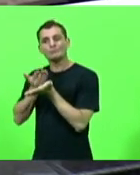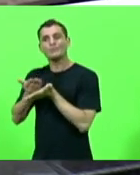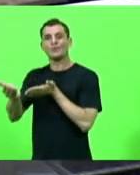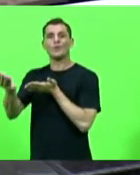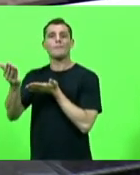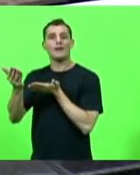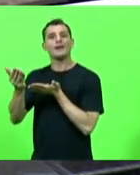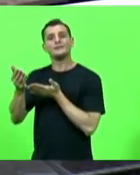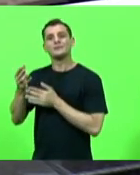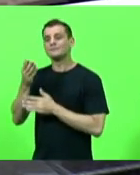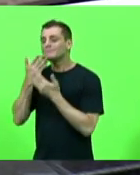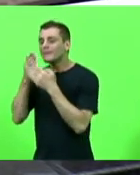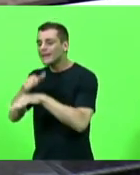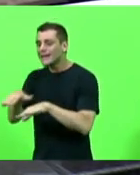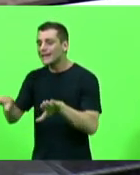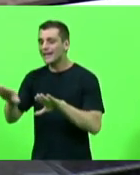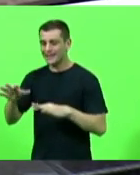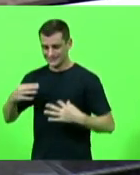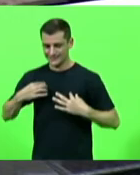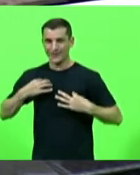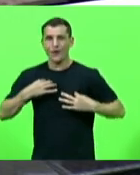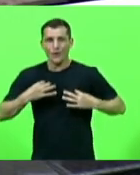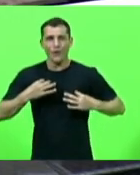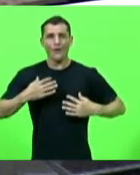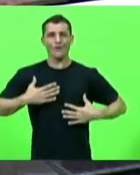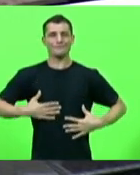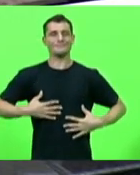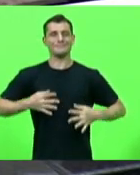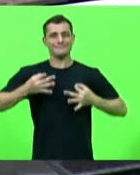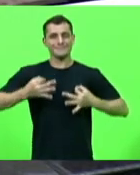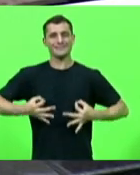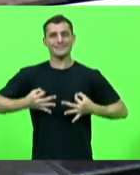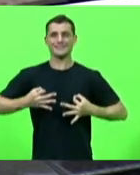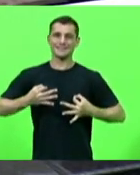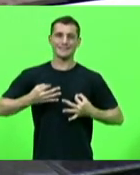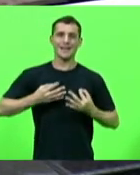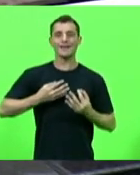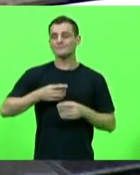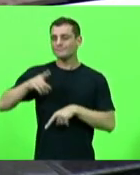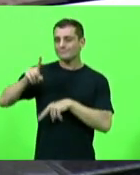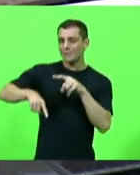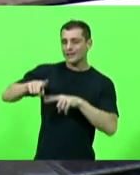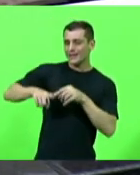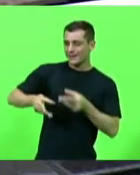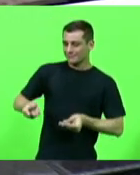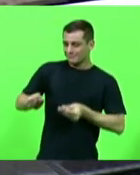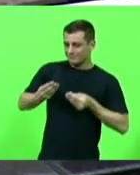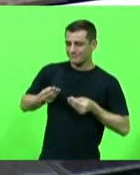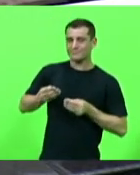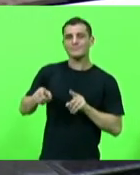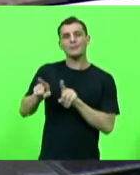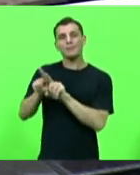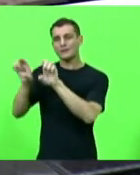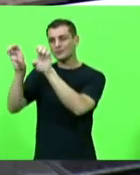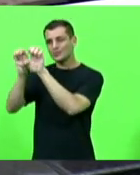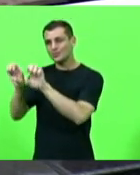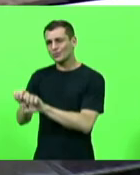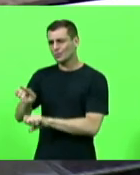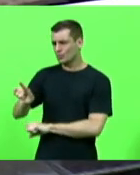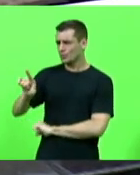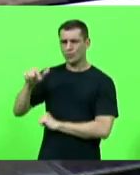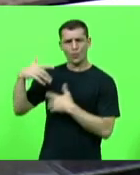ali todas uniformes todas uniformizadas todo o material toda a estrutura uma estrutura de primeiro